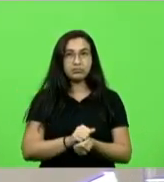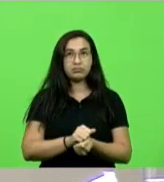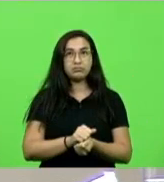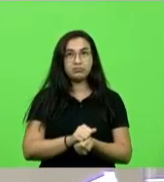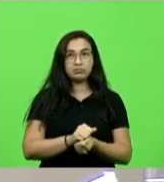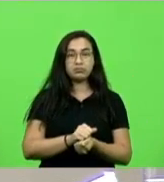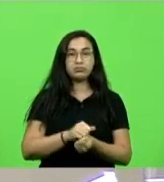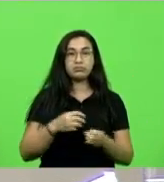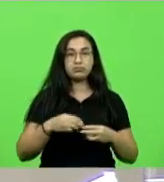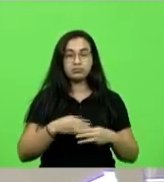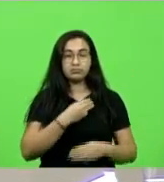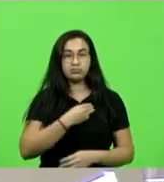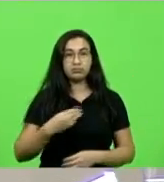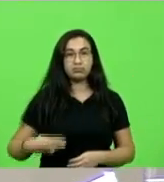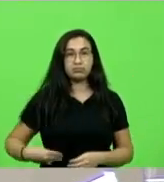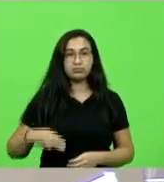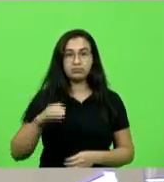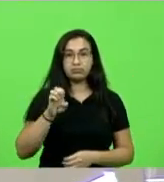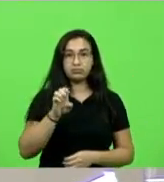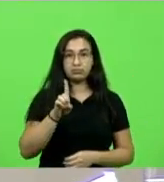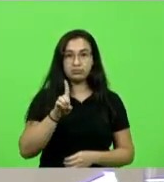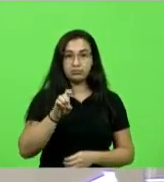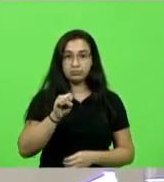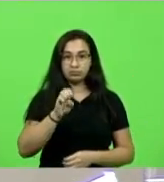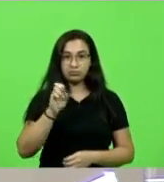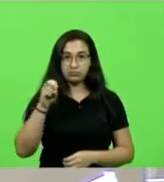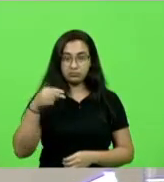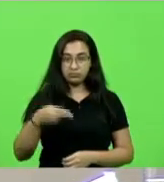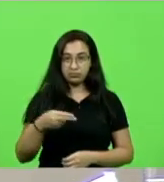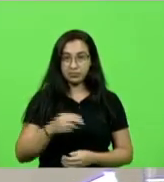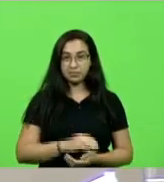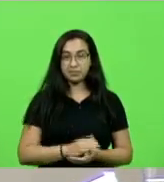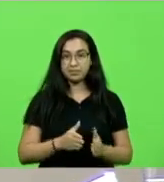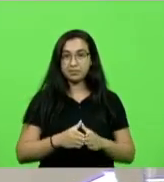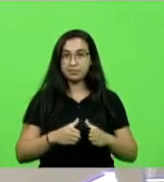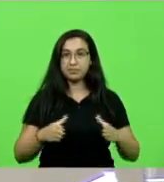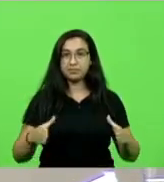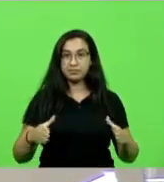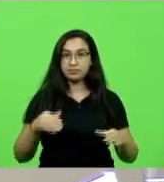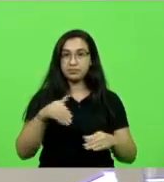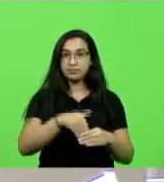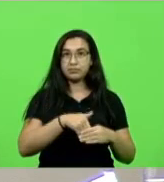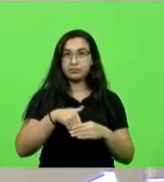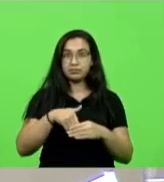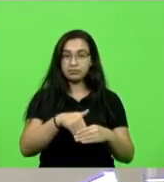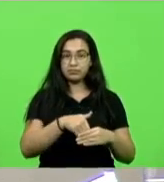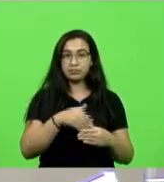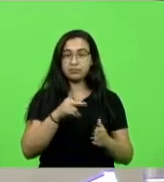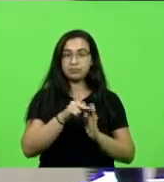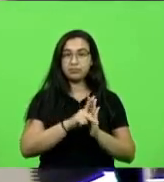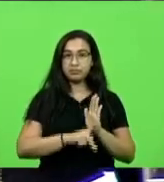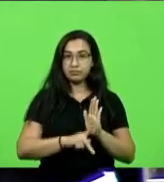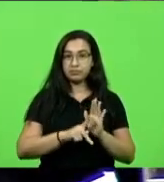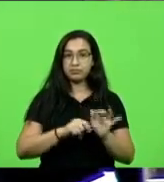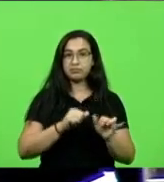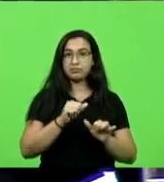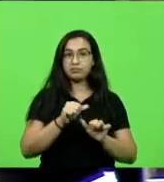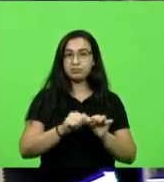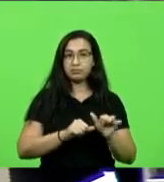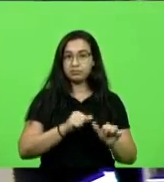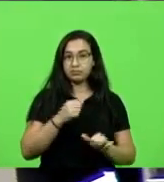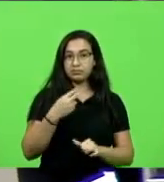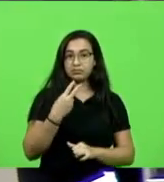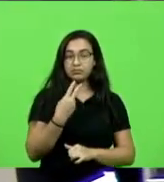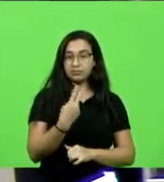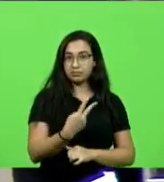Fachin. Abro a discussão e a votação em turno único pelo processo nominal do projeto de resolução número 2,